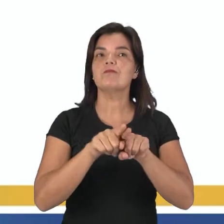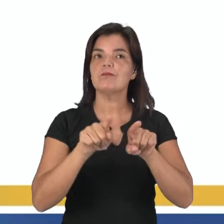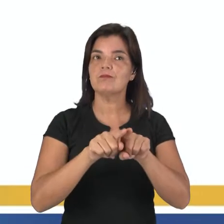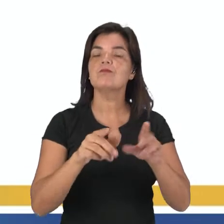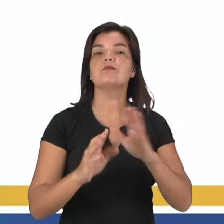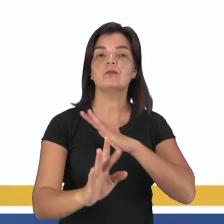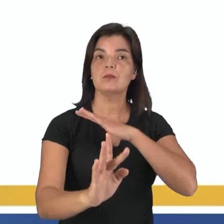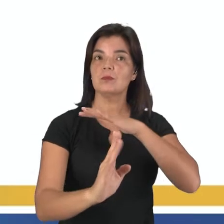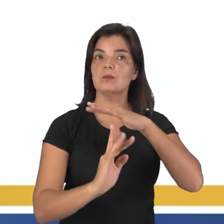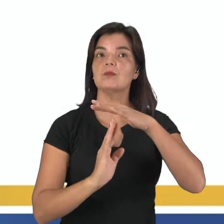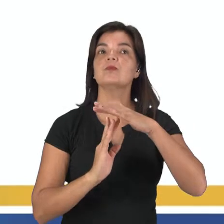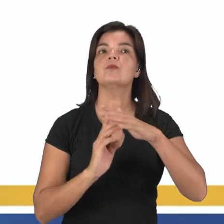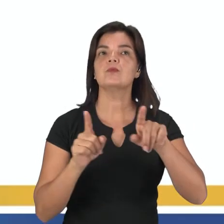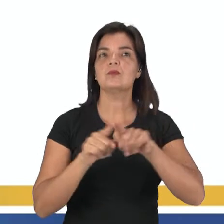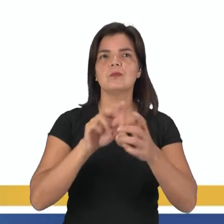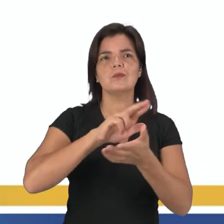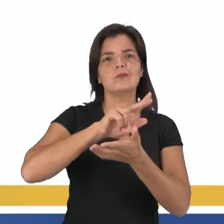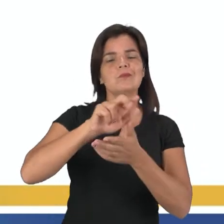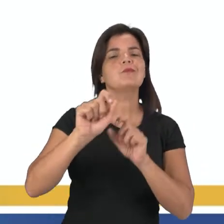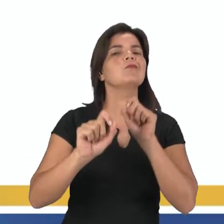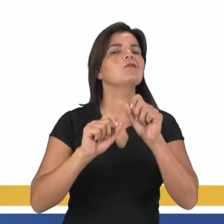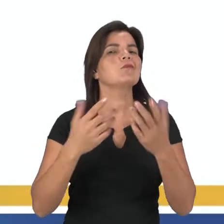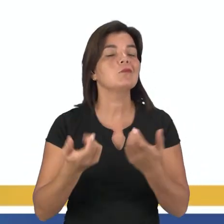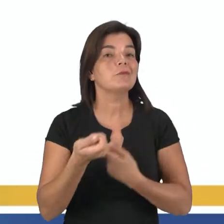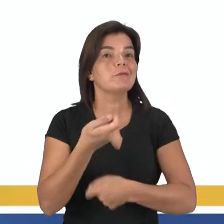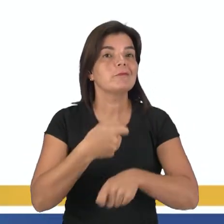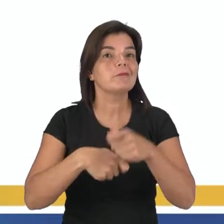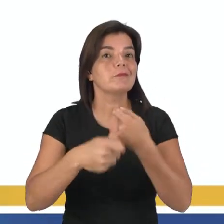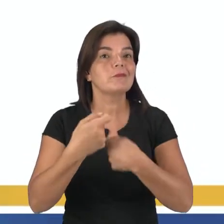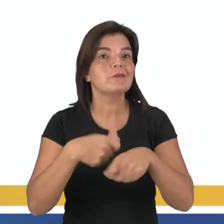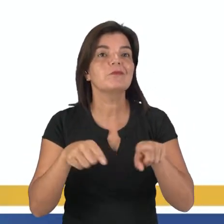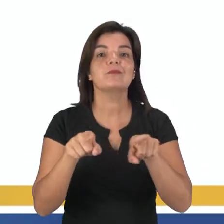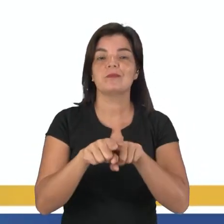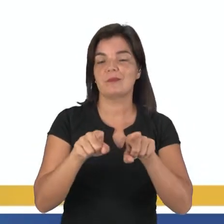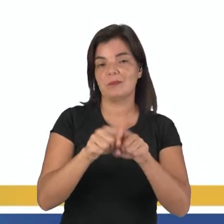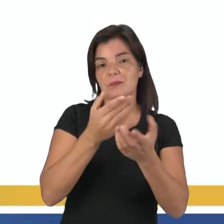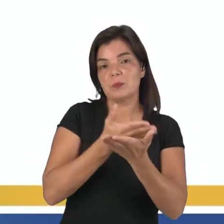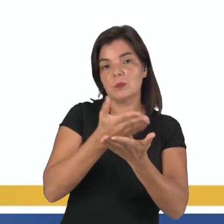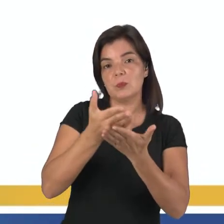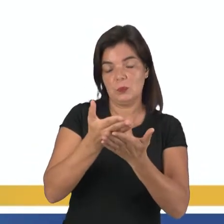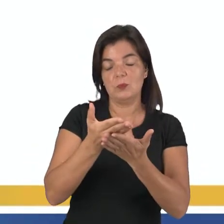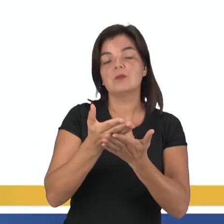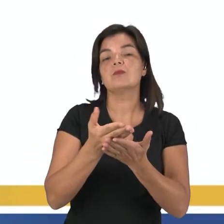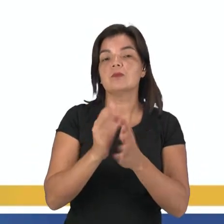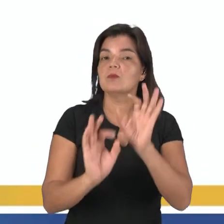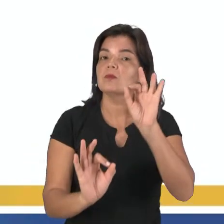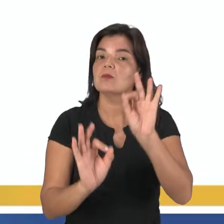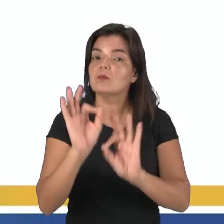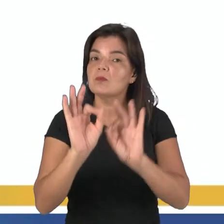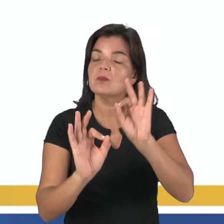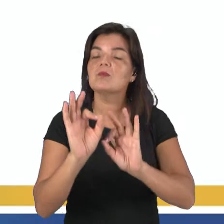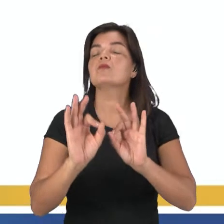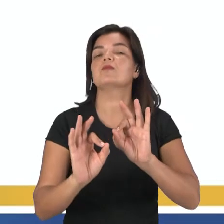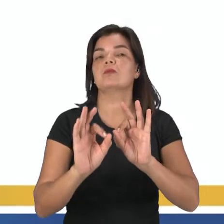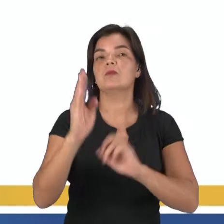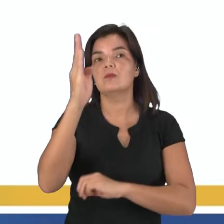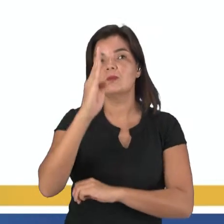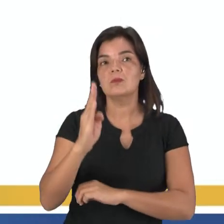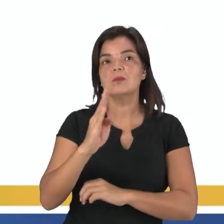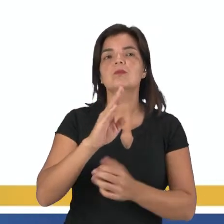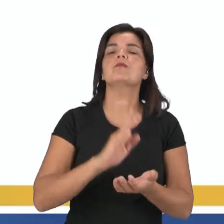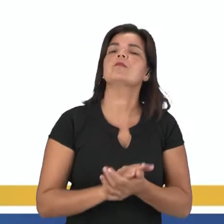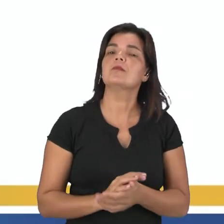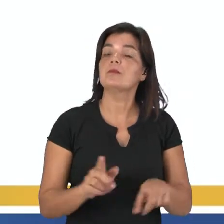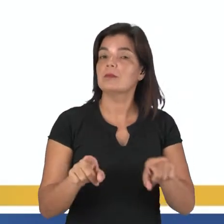que impulsionou as migrações foi o fator econômico. Desde o início da formação do nosso território. Em